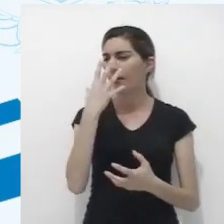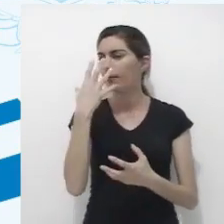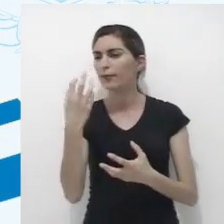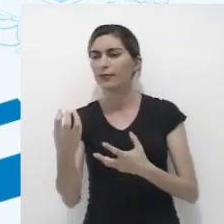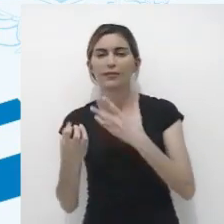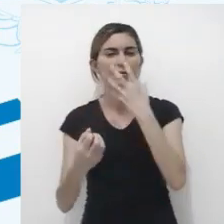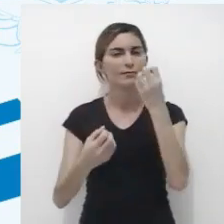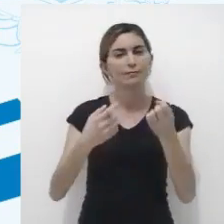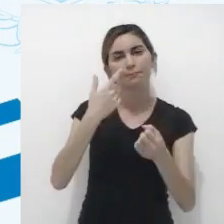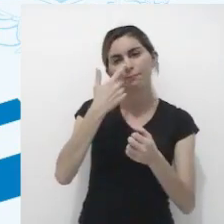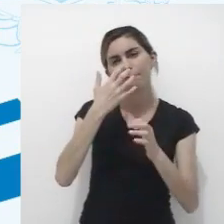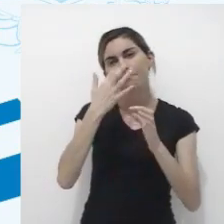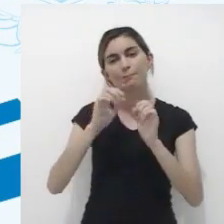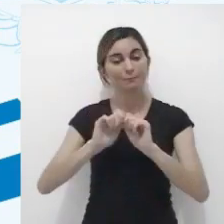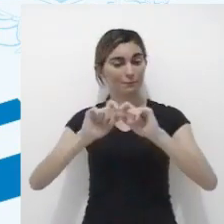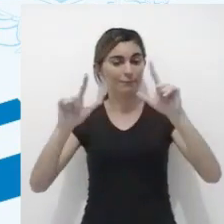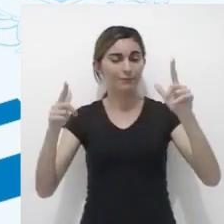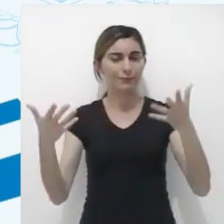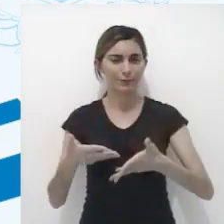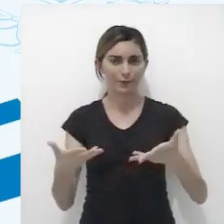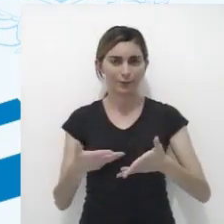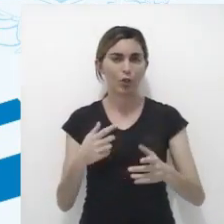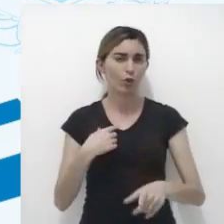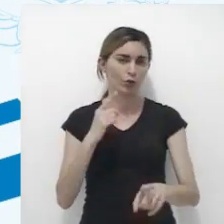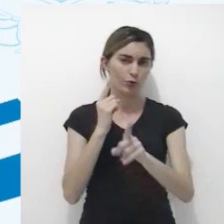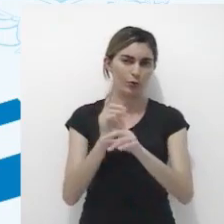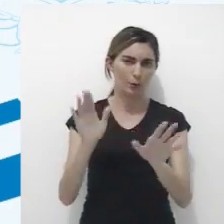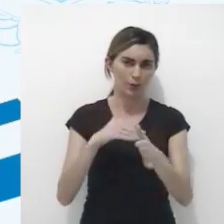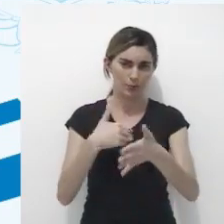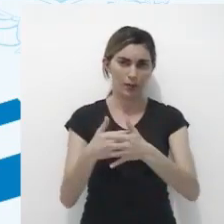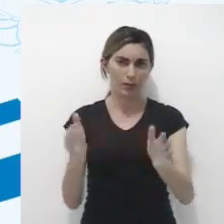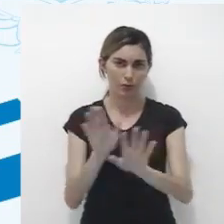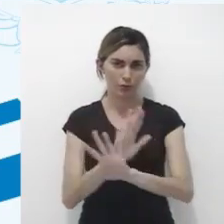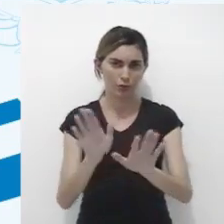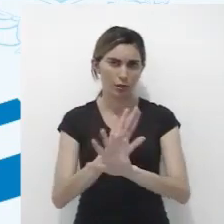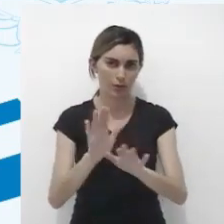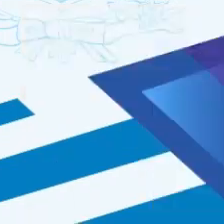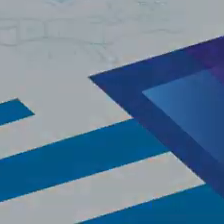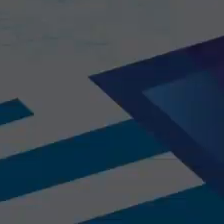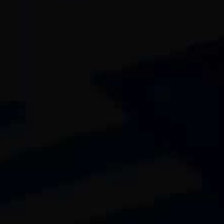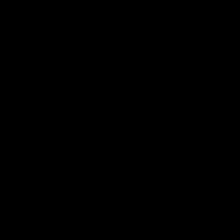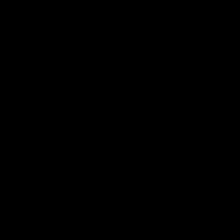encantado com as imagens que foram mostradas aqui hoje. Te vejo na próxima aula. Tchau!